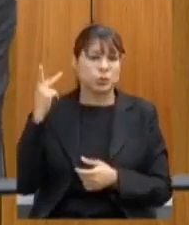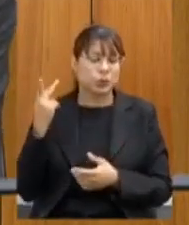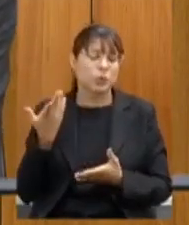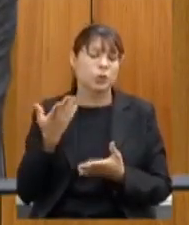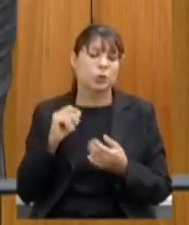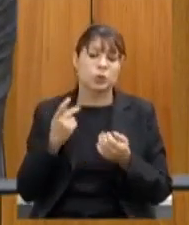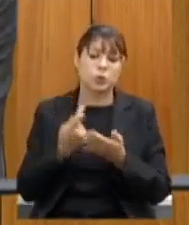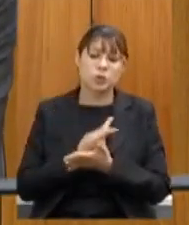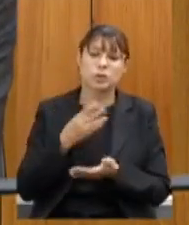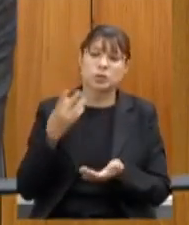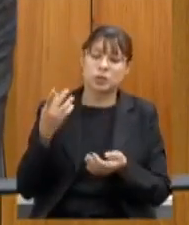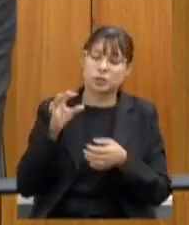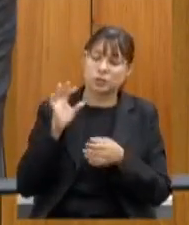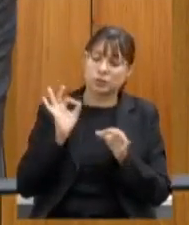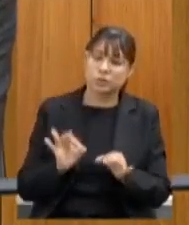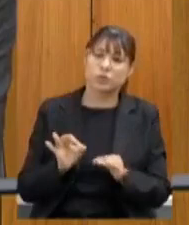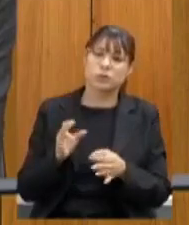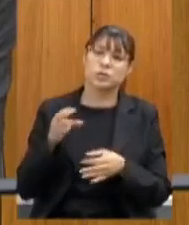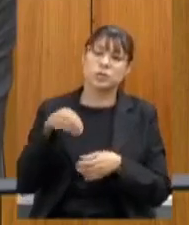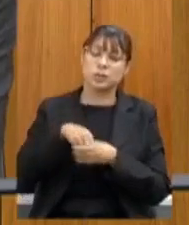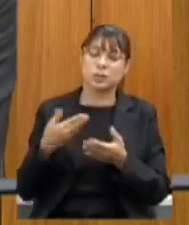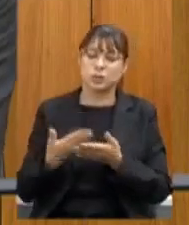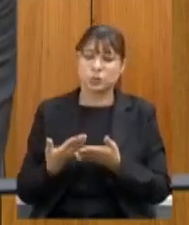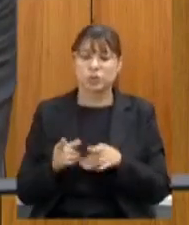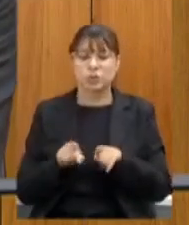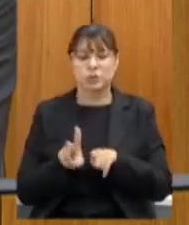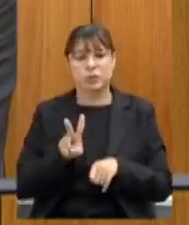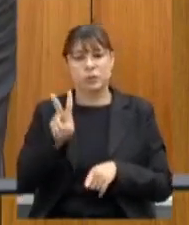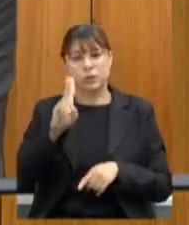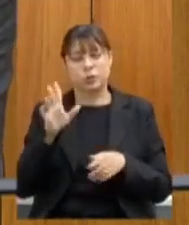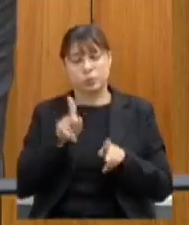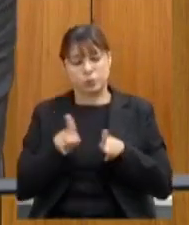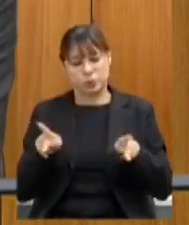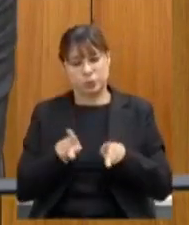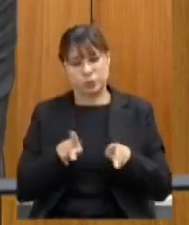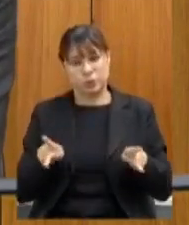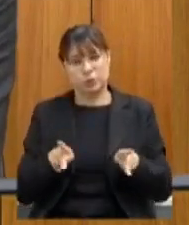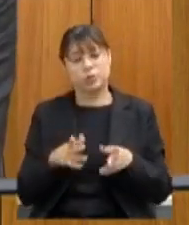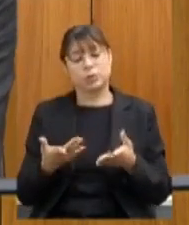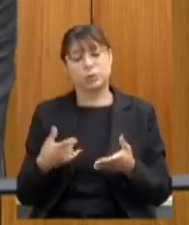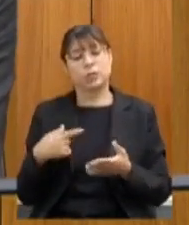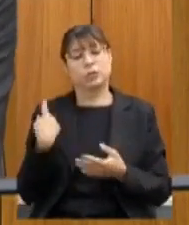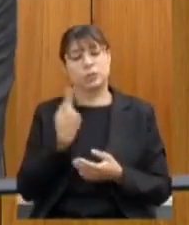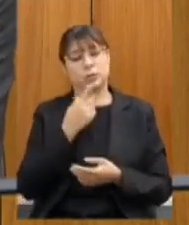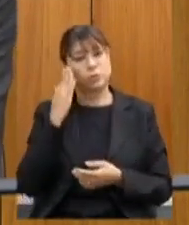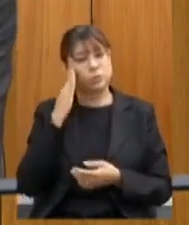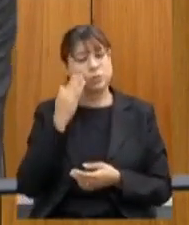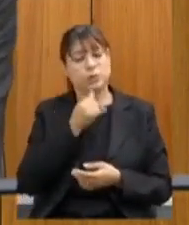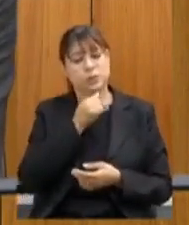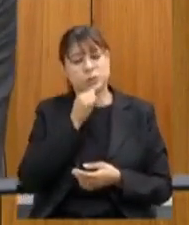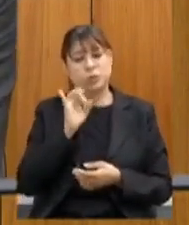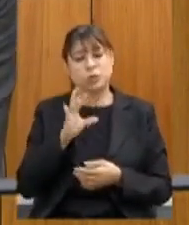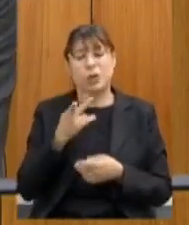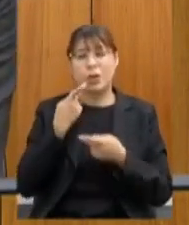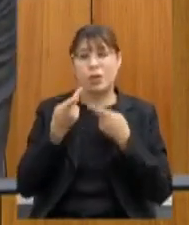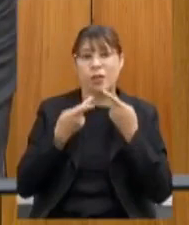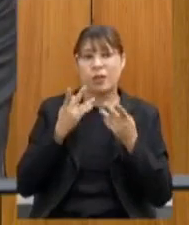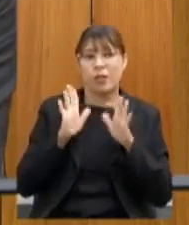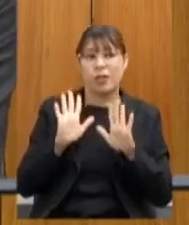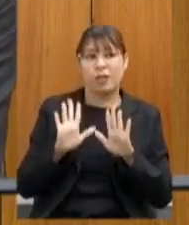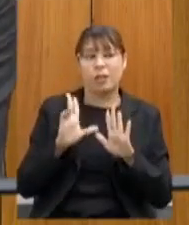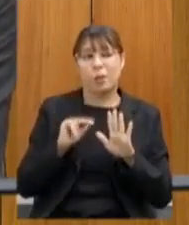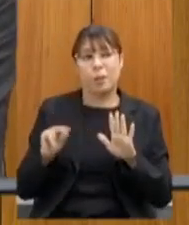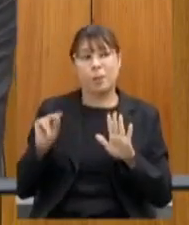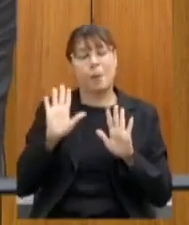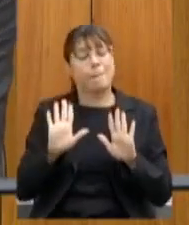escolas da valorização dos professores então a gente sabe que infelizmente isso ficou mais no discurso do que na prática